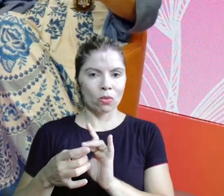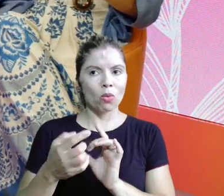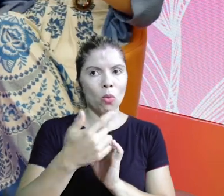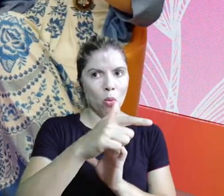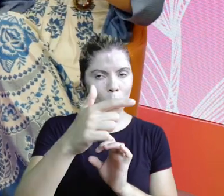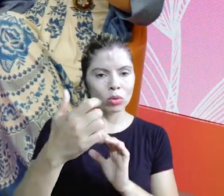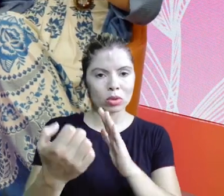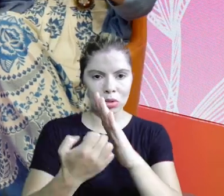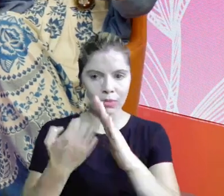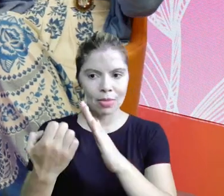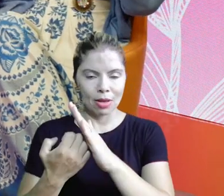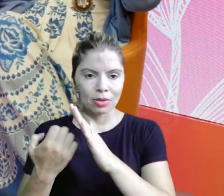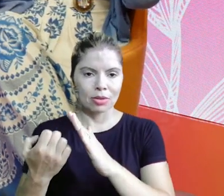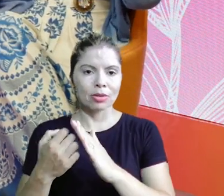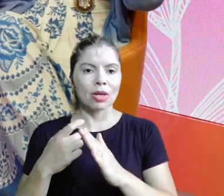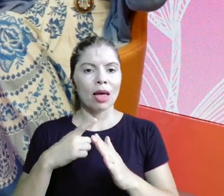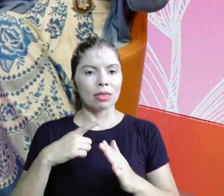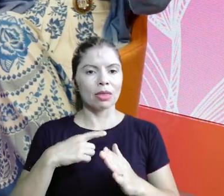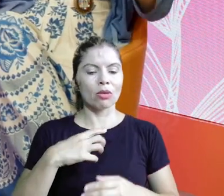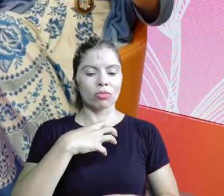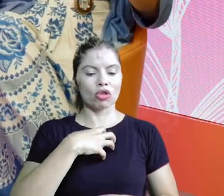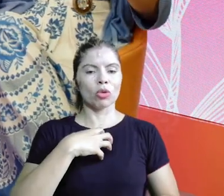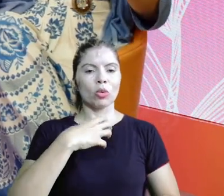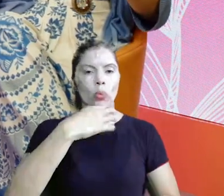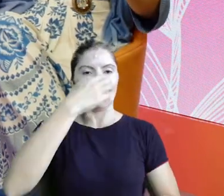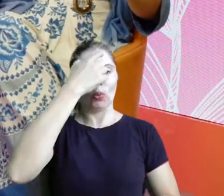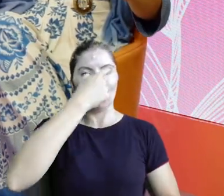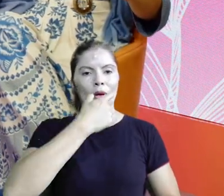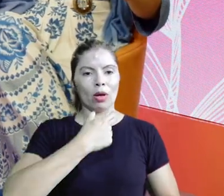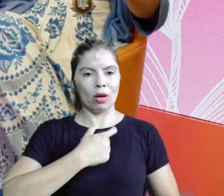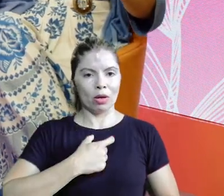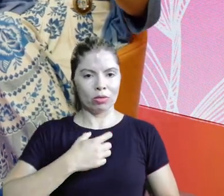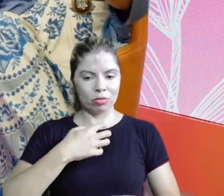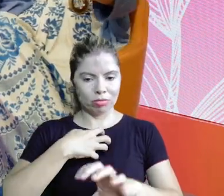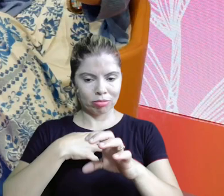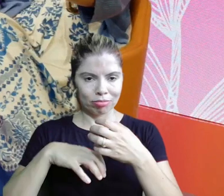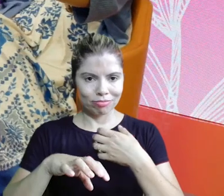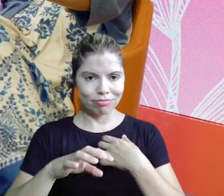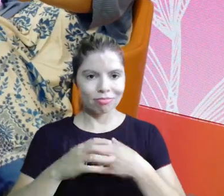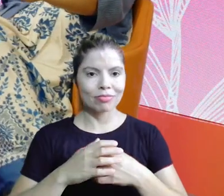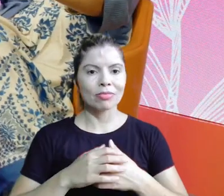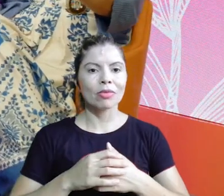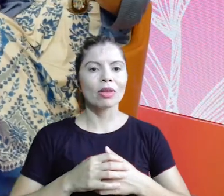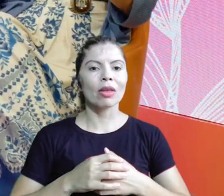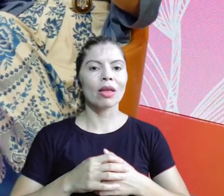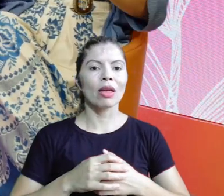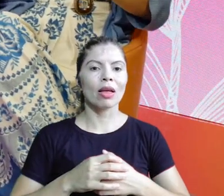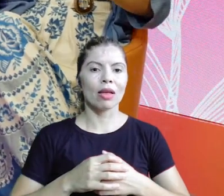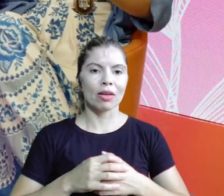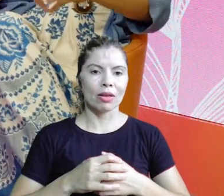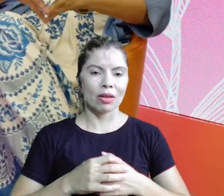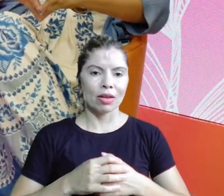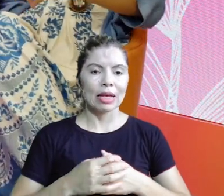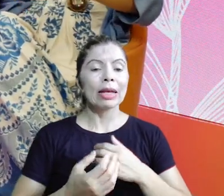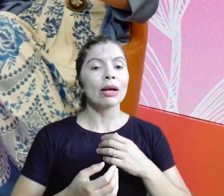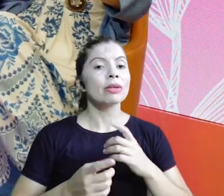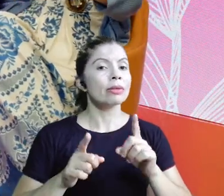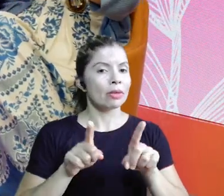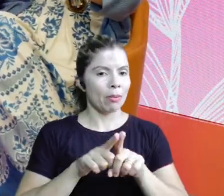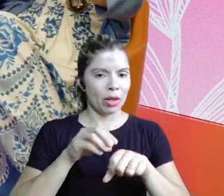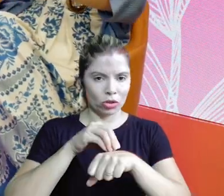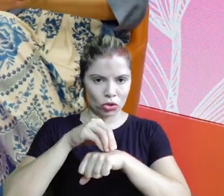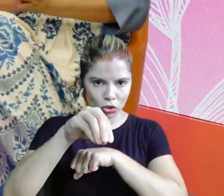outra, né? Então, a principal dica agora veio porque eu falei da rede é monte a sua rede